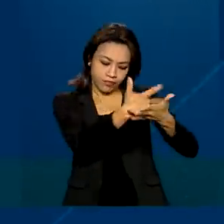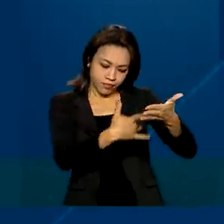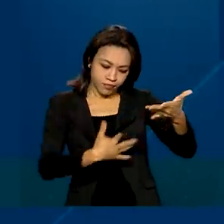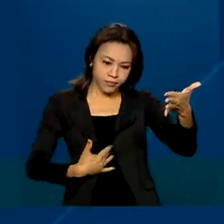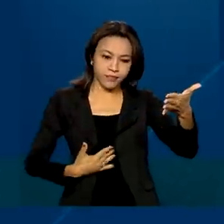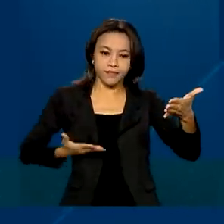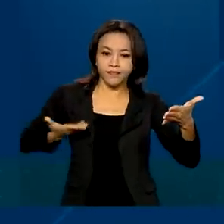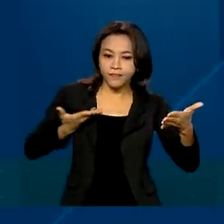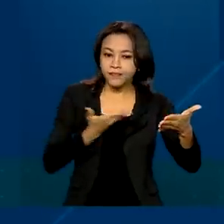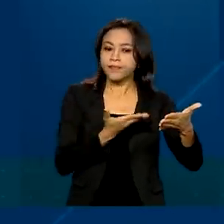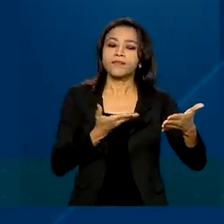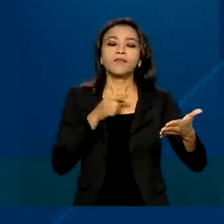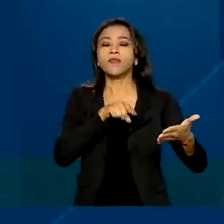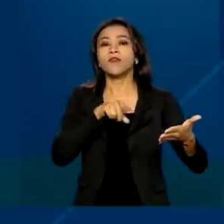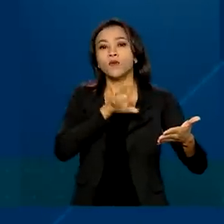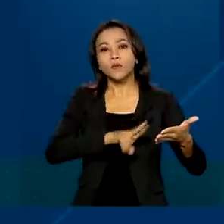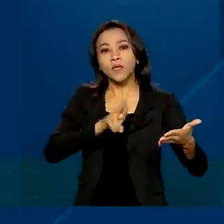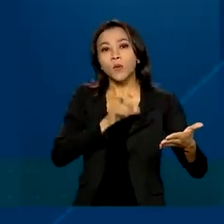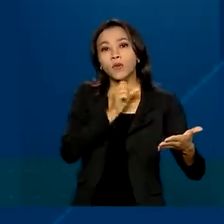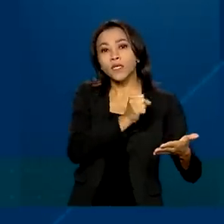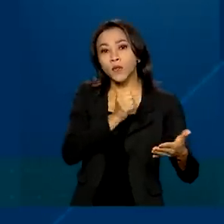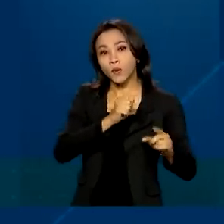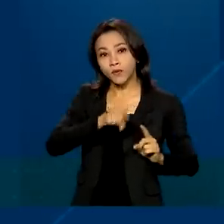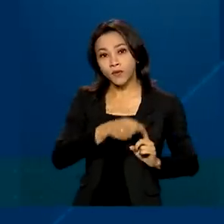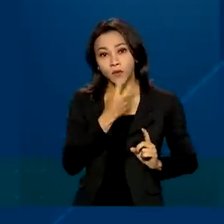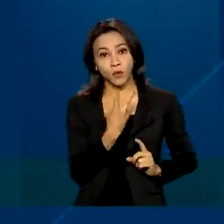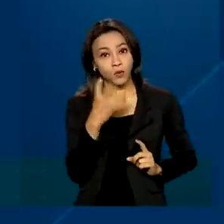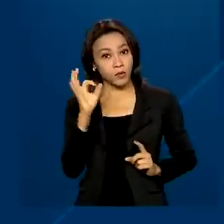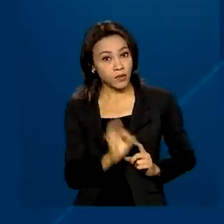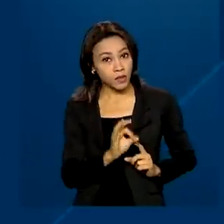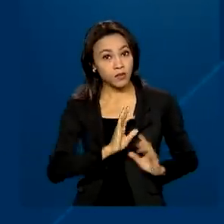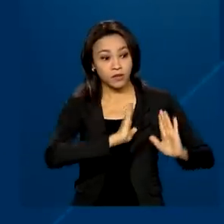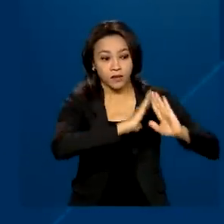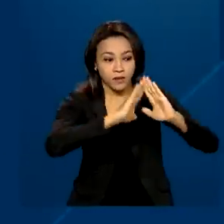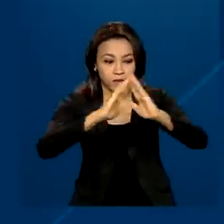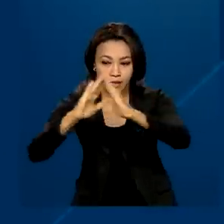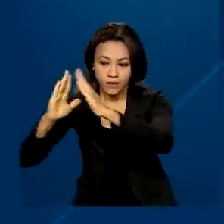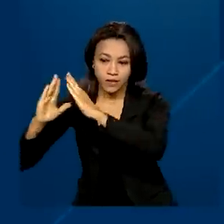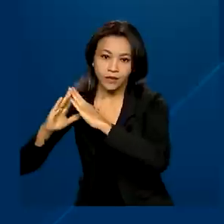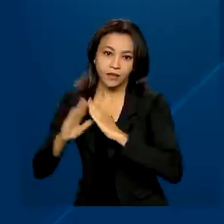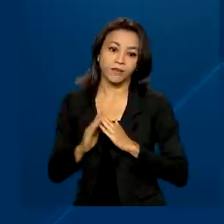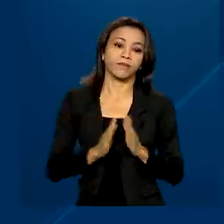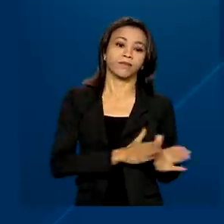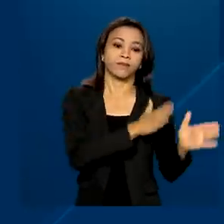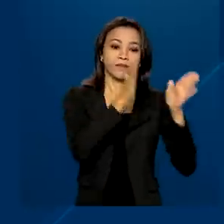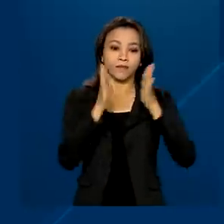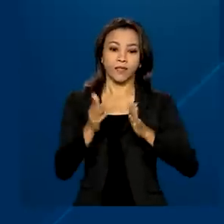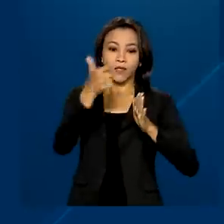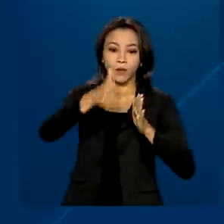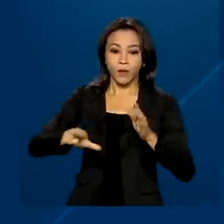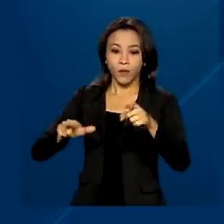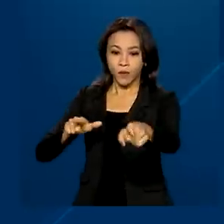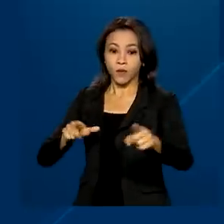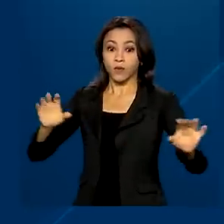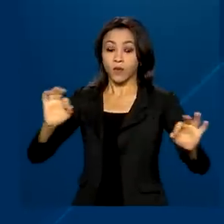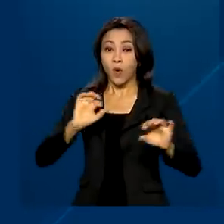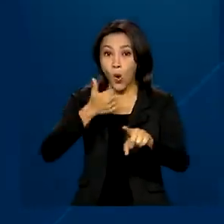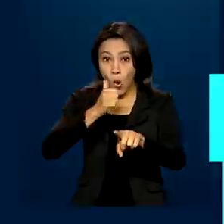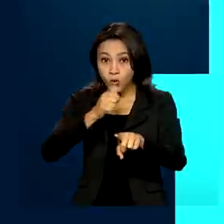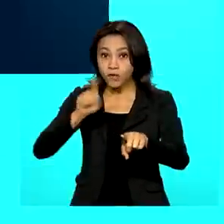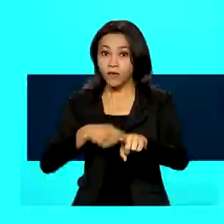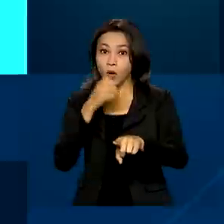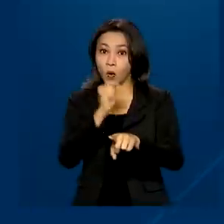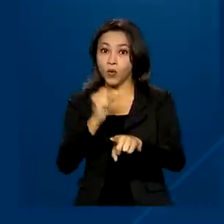utilizado em 88,2% das residências e o completo em 11,8%.